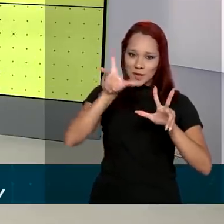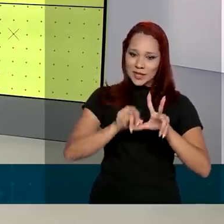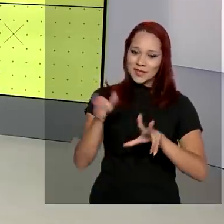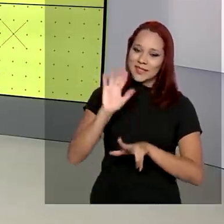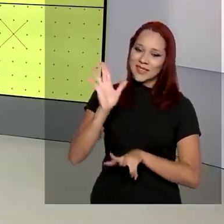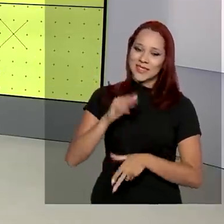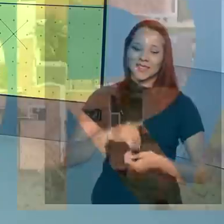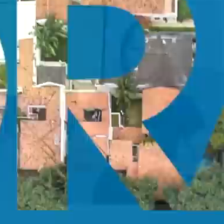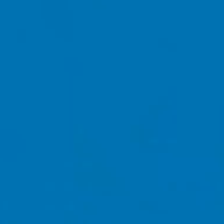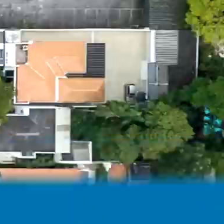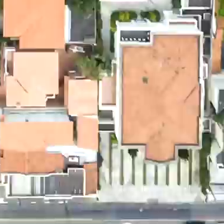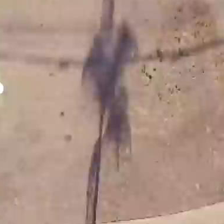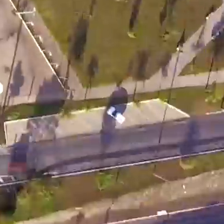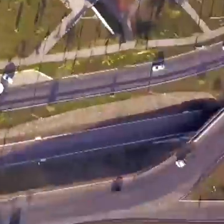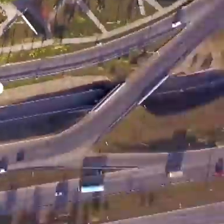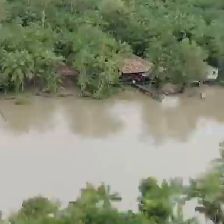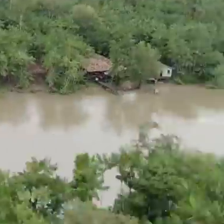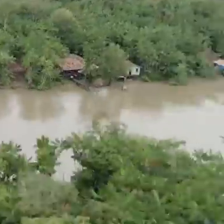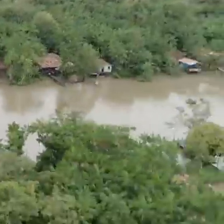breve.